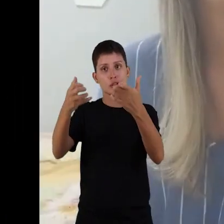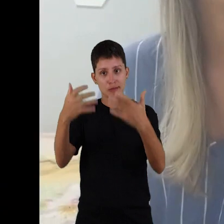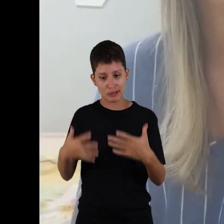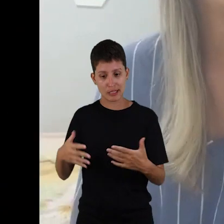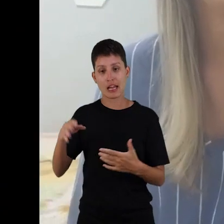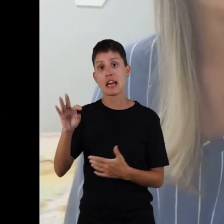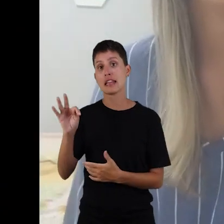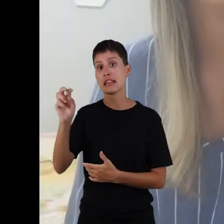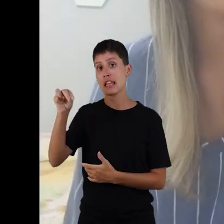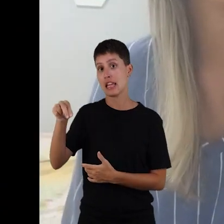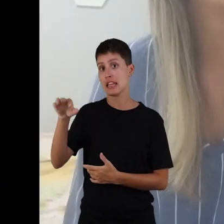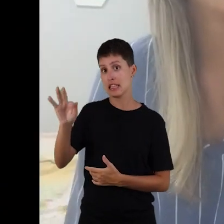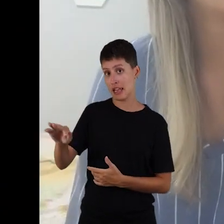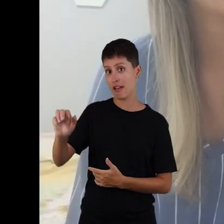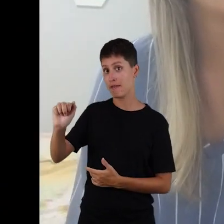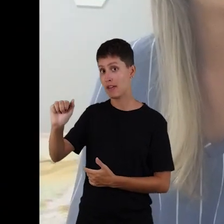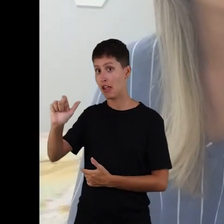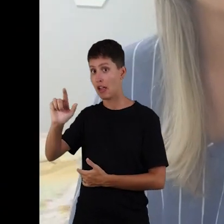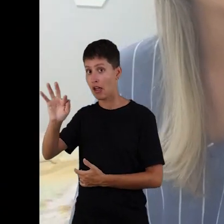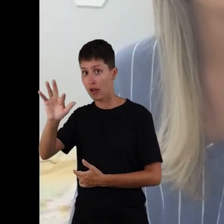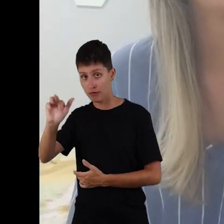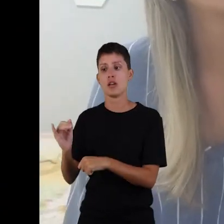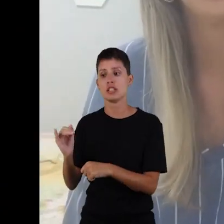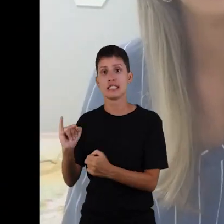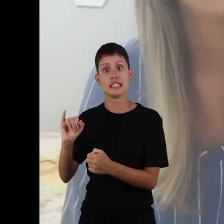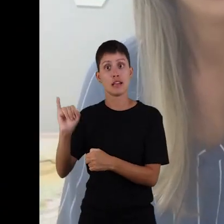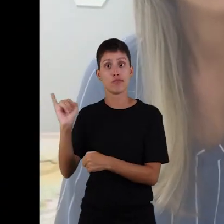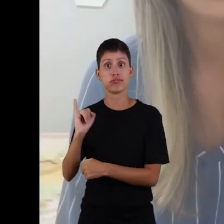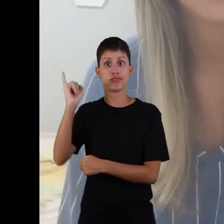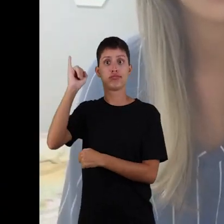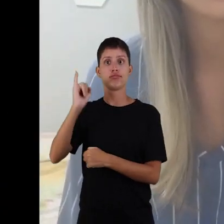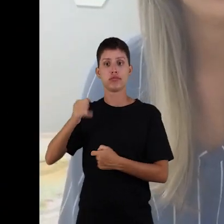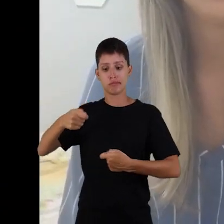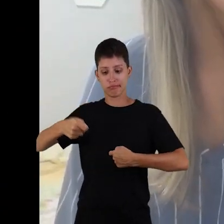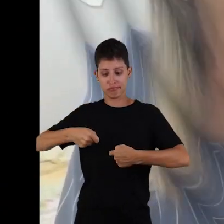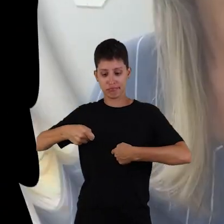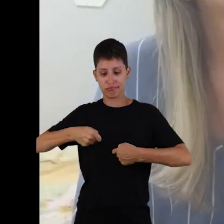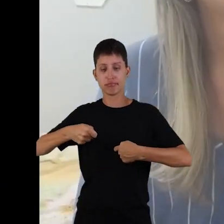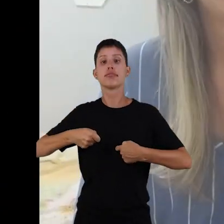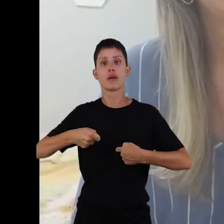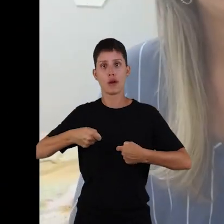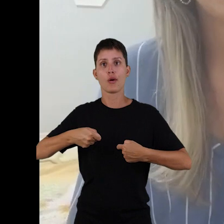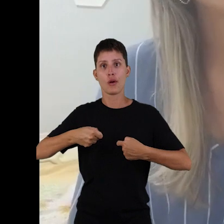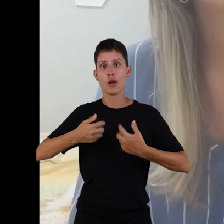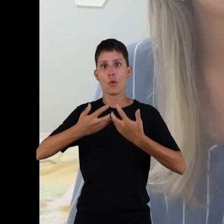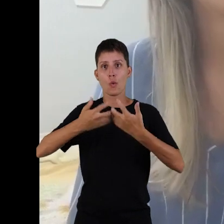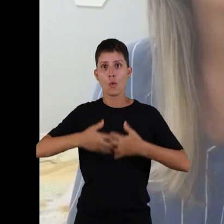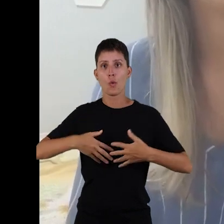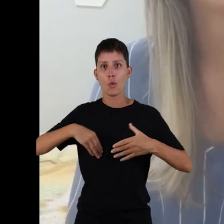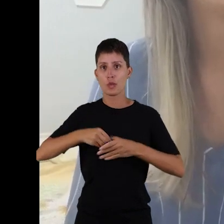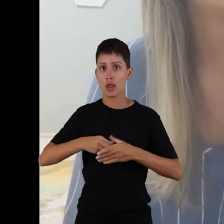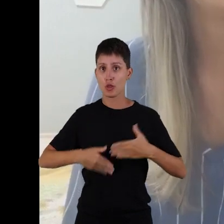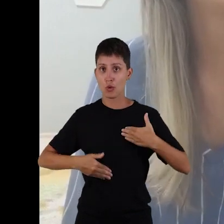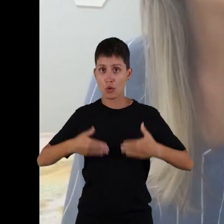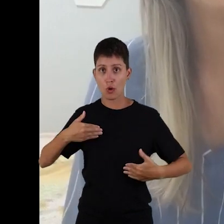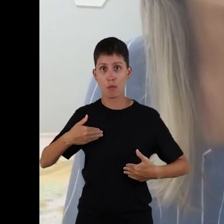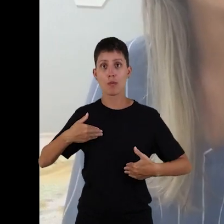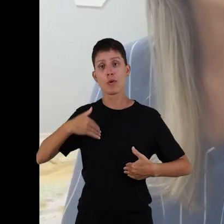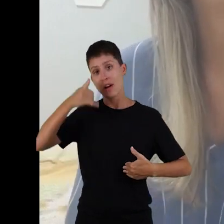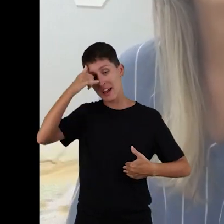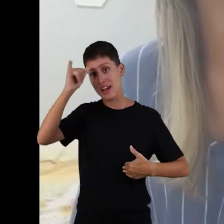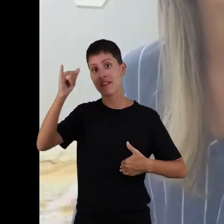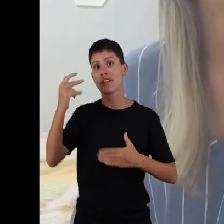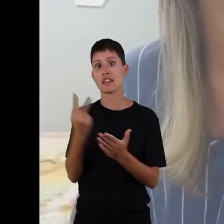Como eu falei, o TNF-alfa vai auxiliar naquele processo de controle da parasitemia, já o IL-10 é uma citocina anti